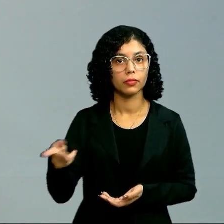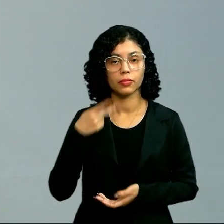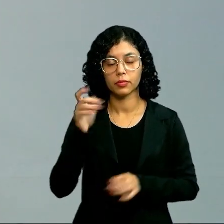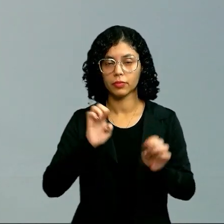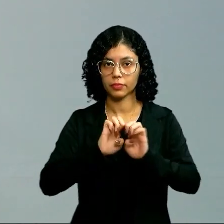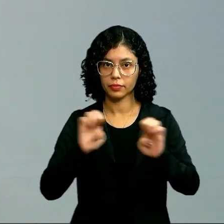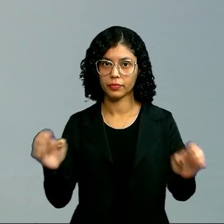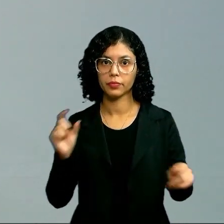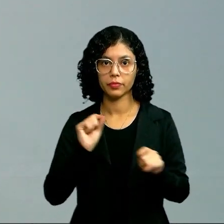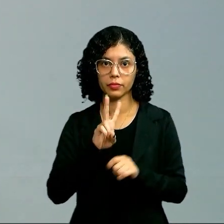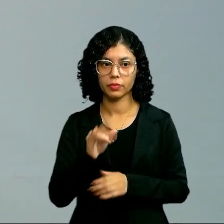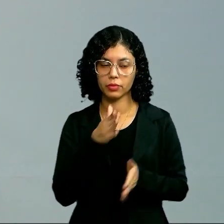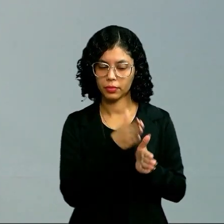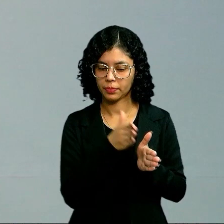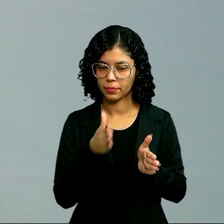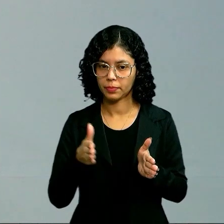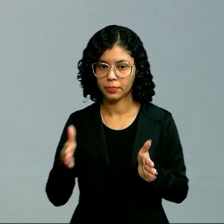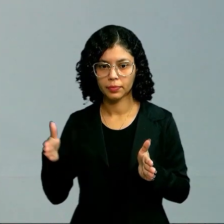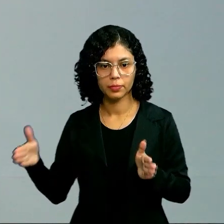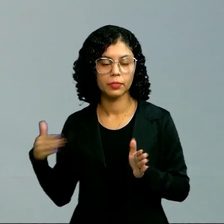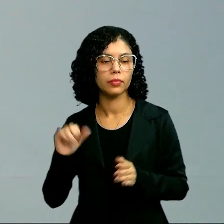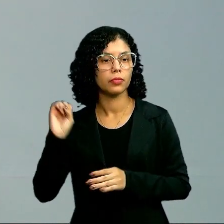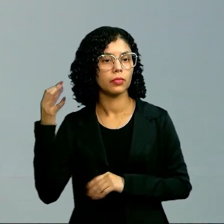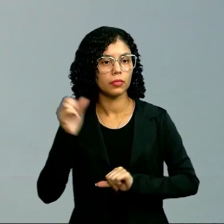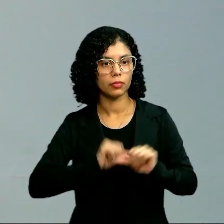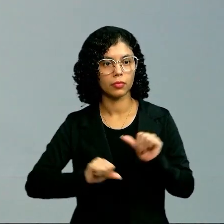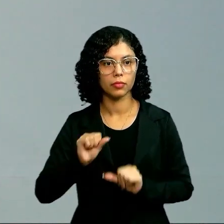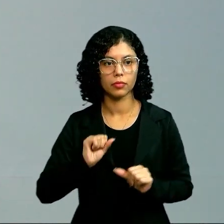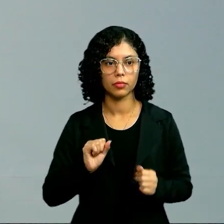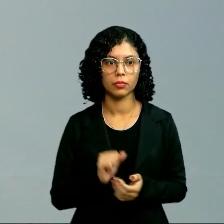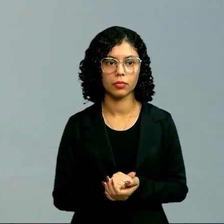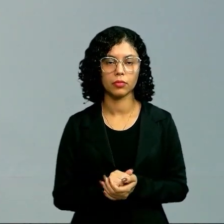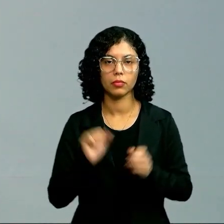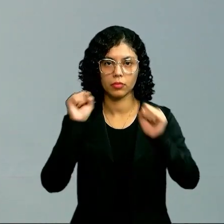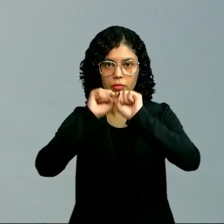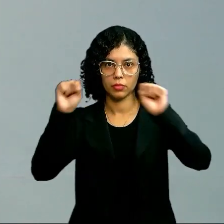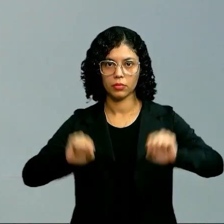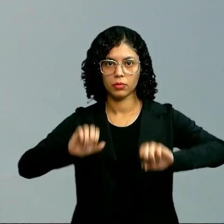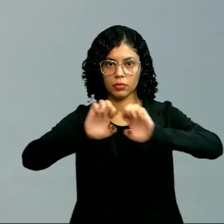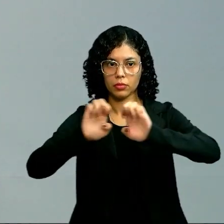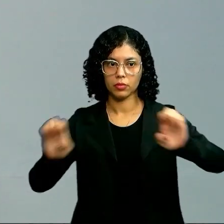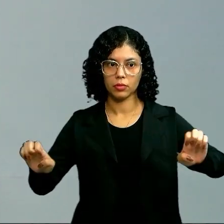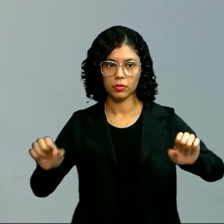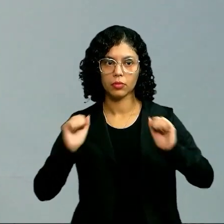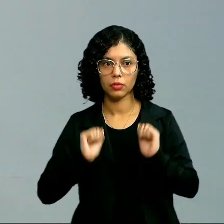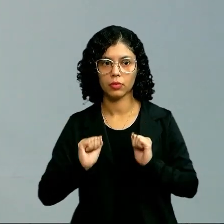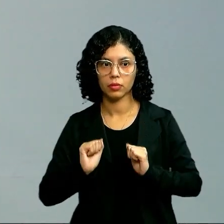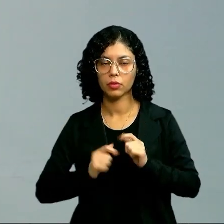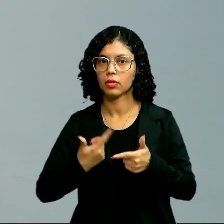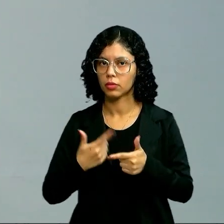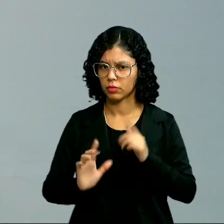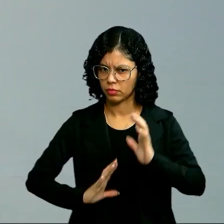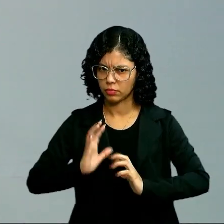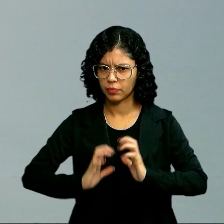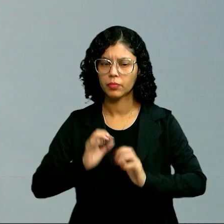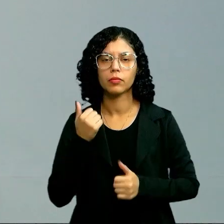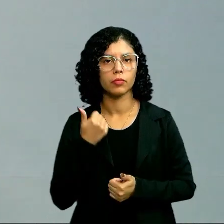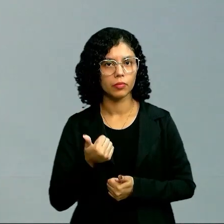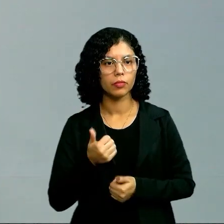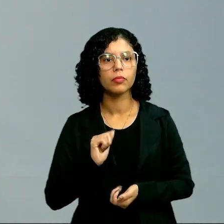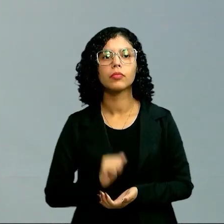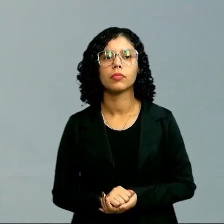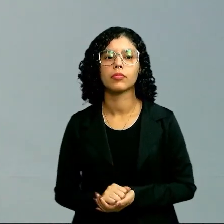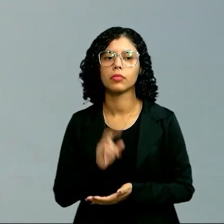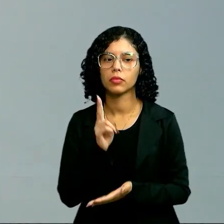fazer uma equação dessa, vai fazendo passo a passo. Caso contrário, num sistema de equação, a gente pode se atrapalhar. Tudo bem?